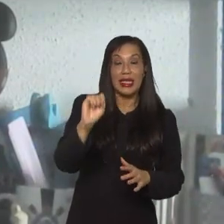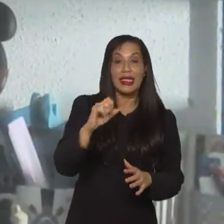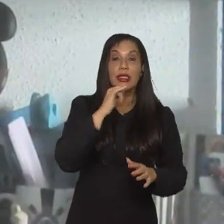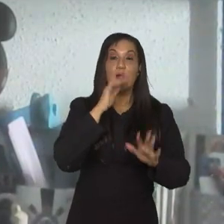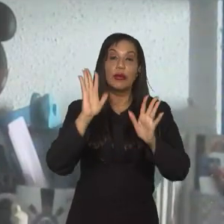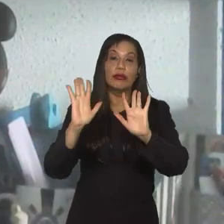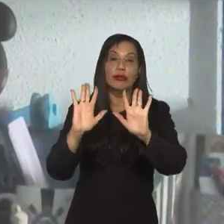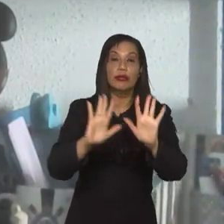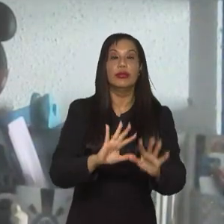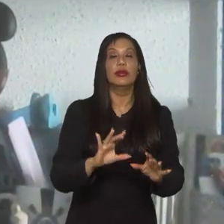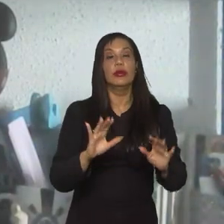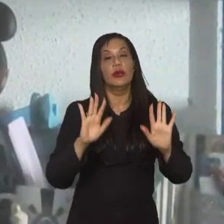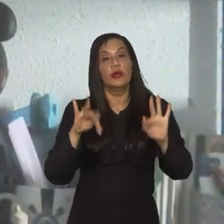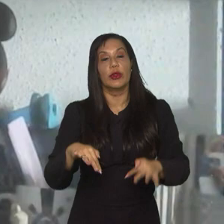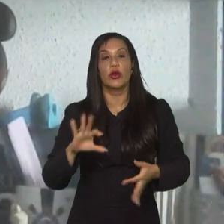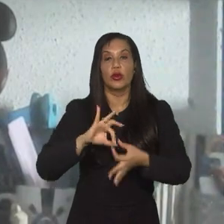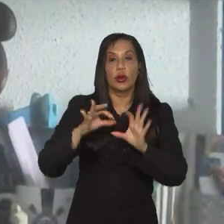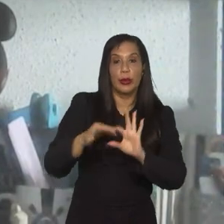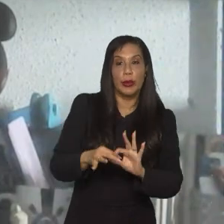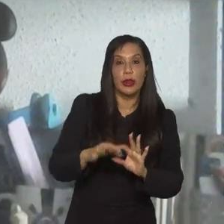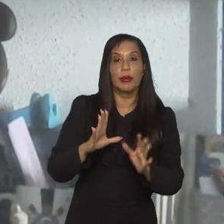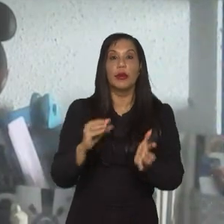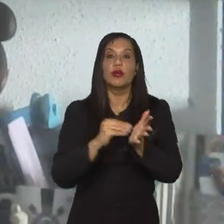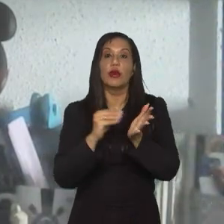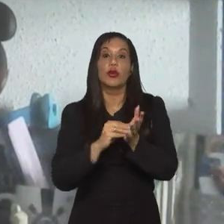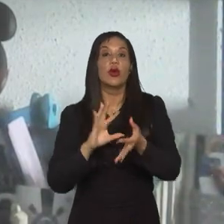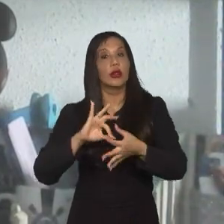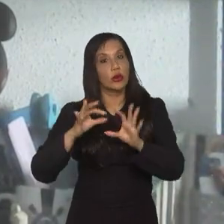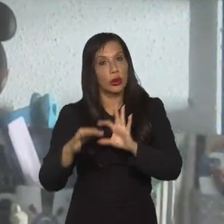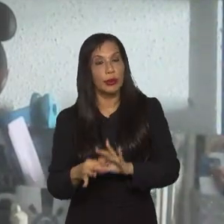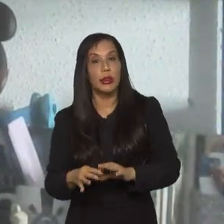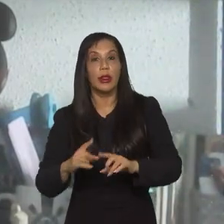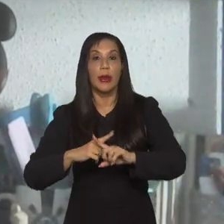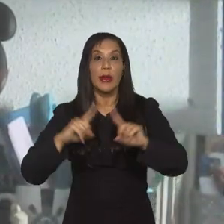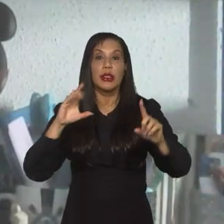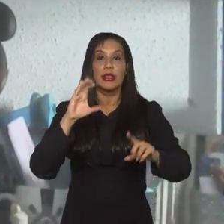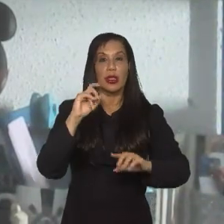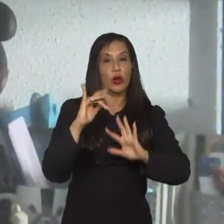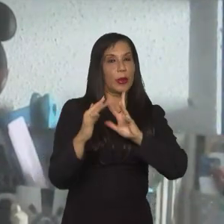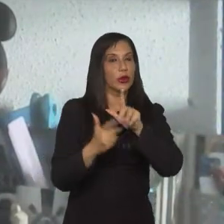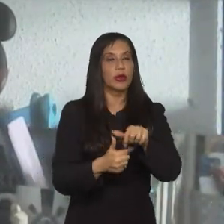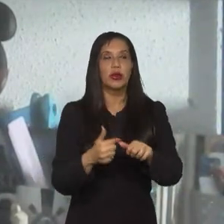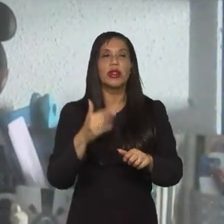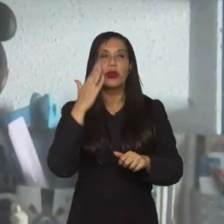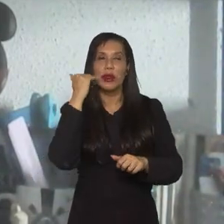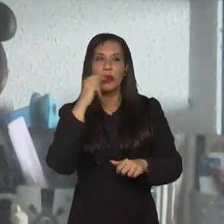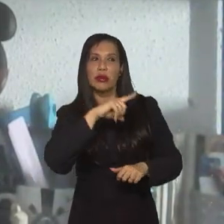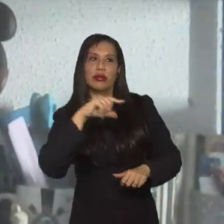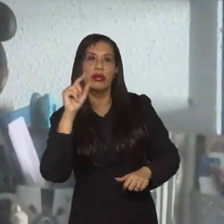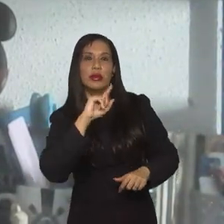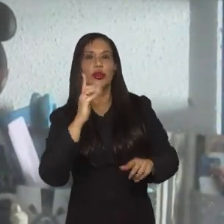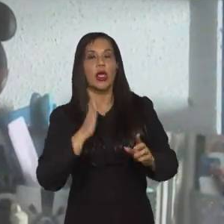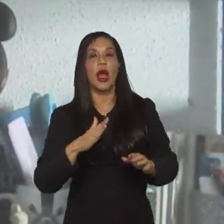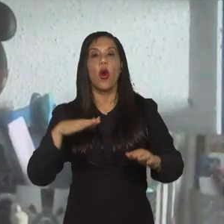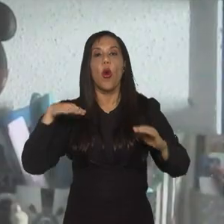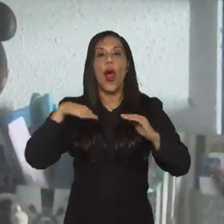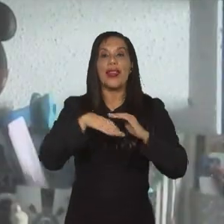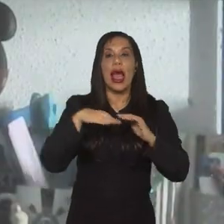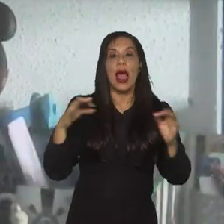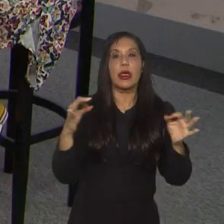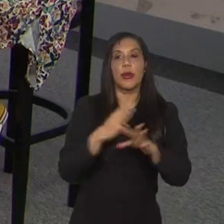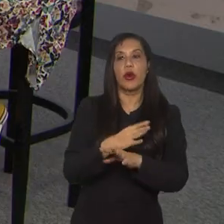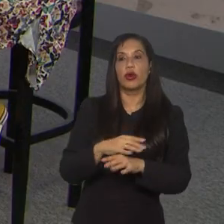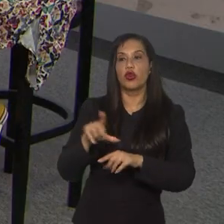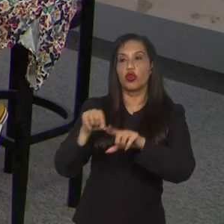despedir nas Olimpíadas, que aí eu acho que faltou ela nas Olimpíadas. Na Copa do Mundo, eu não esperava ela, porque o ataque está pronto, o ataque está muito bem